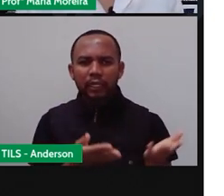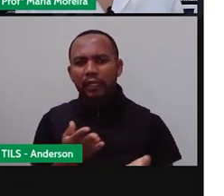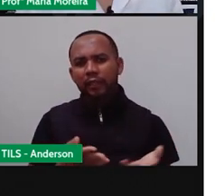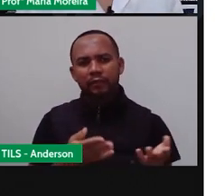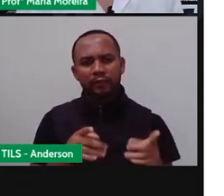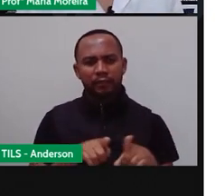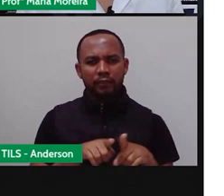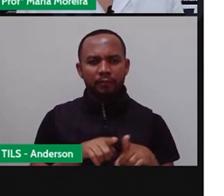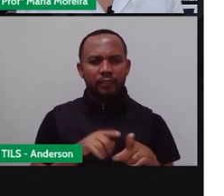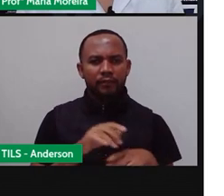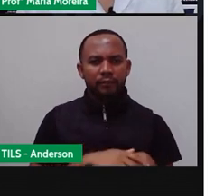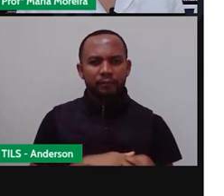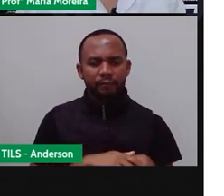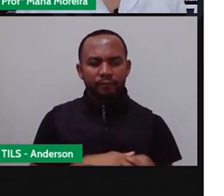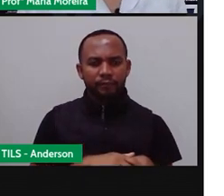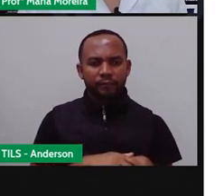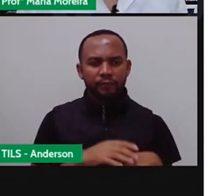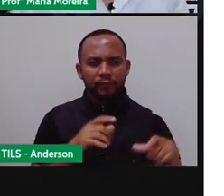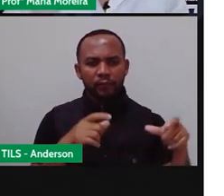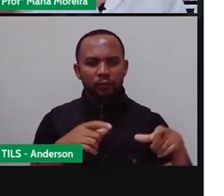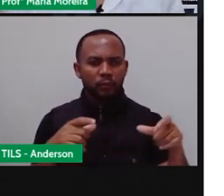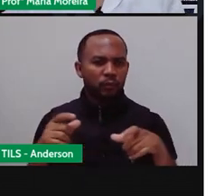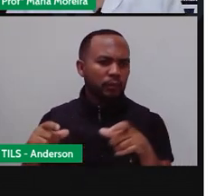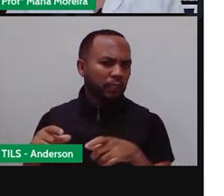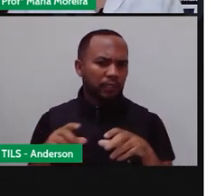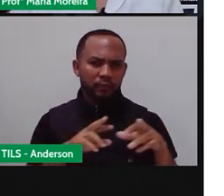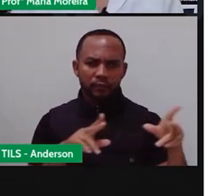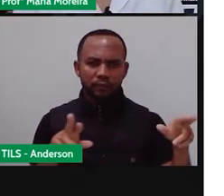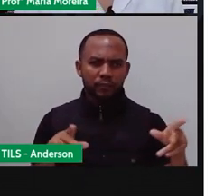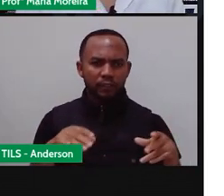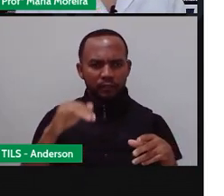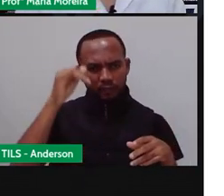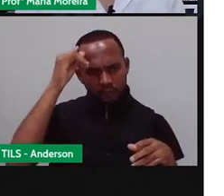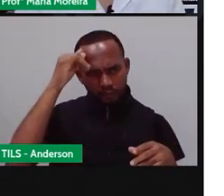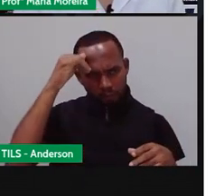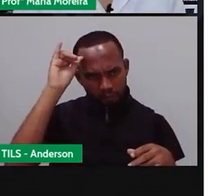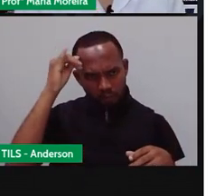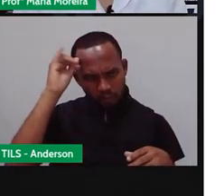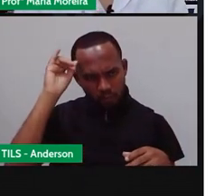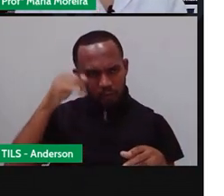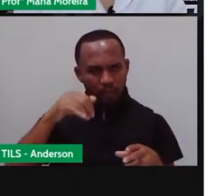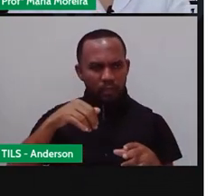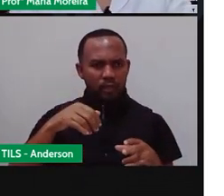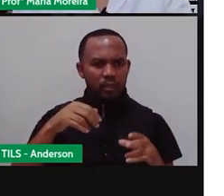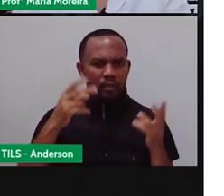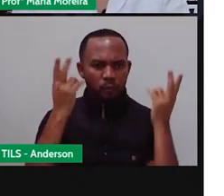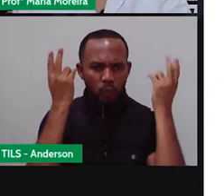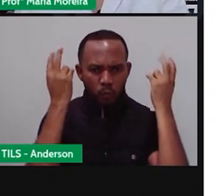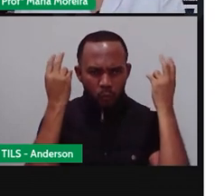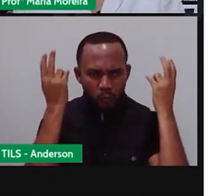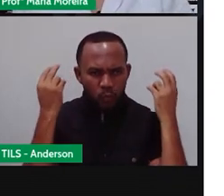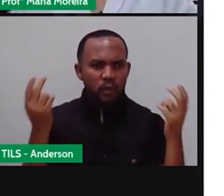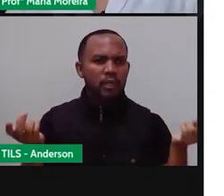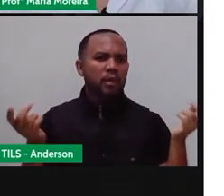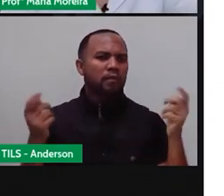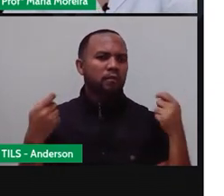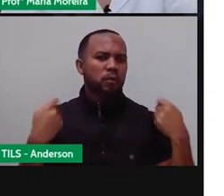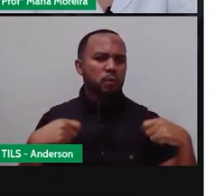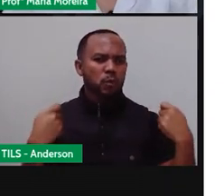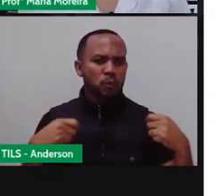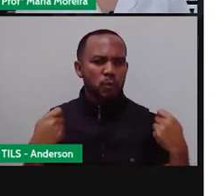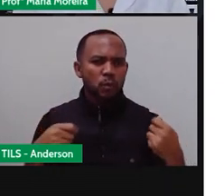o gado, se domesticou os cavalos, né? E aí foi se domesticando esses animais que